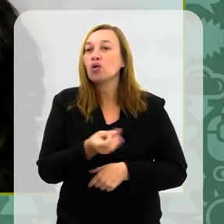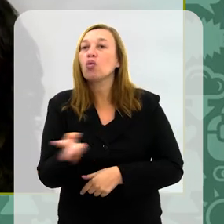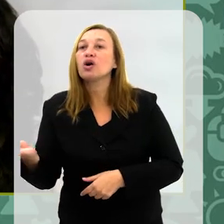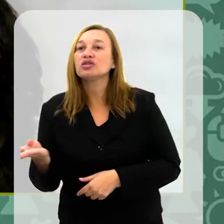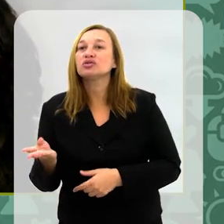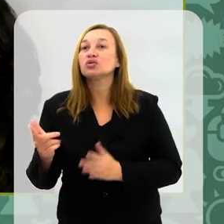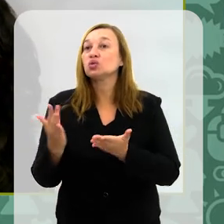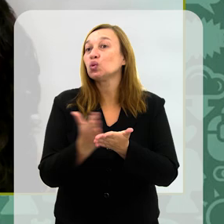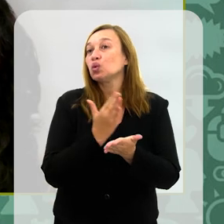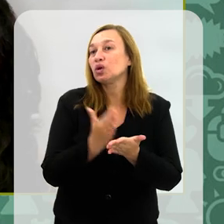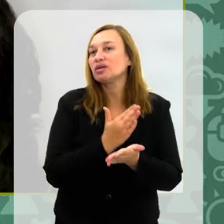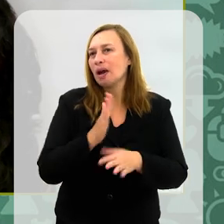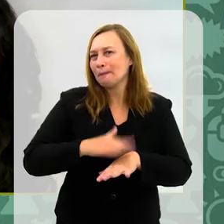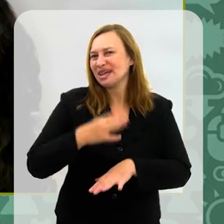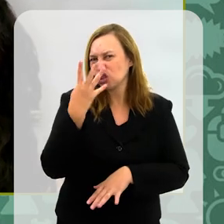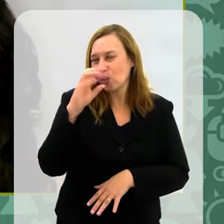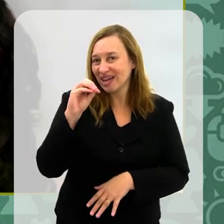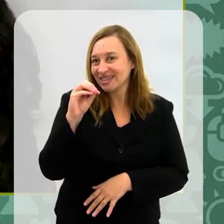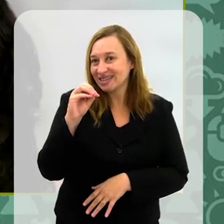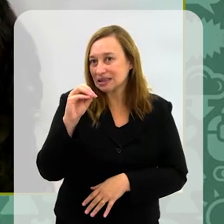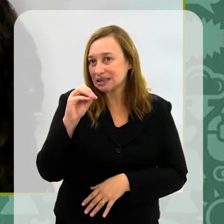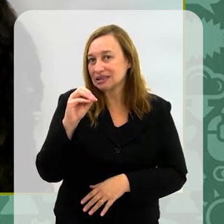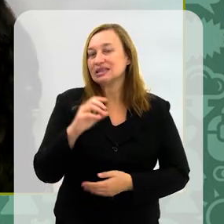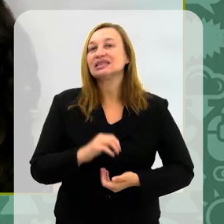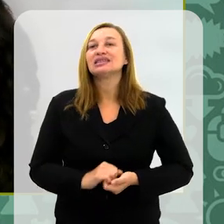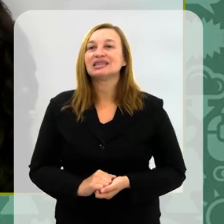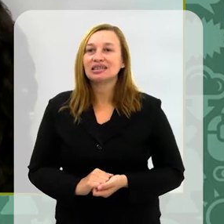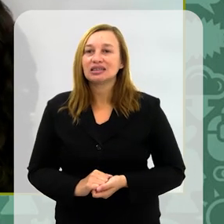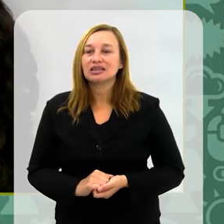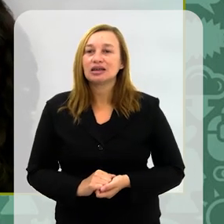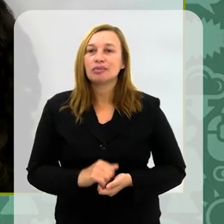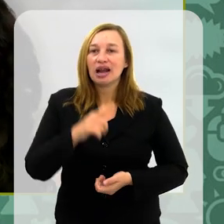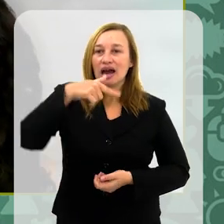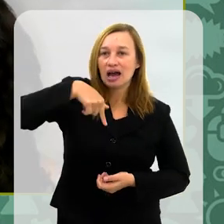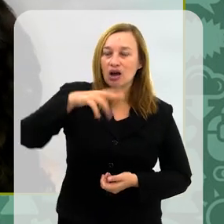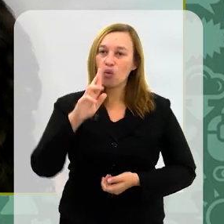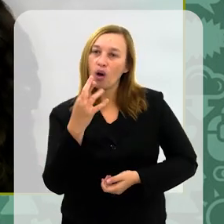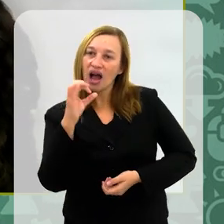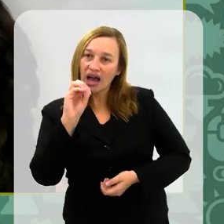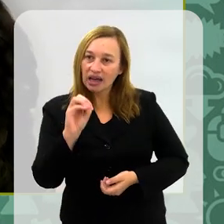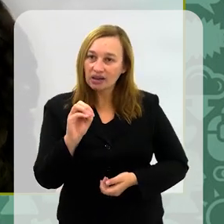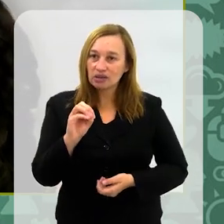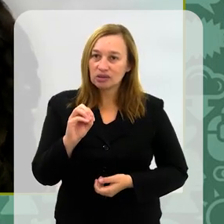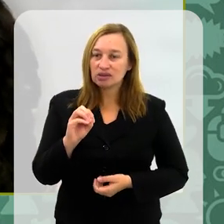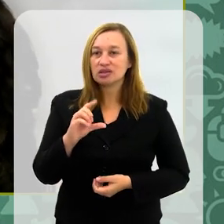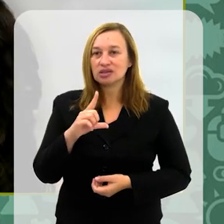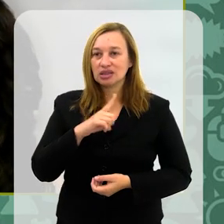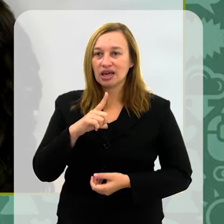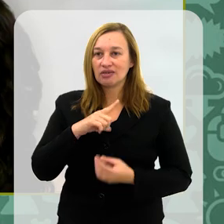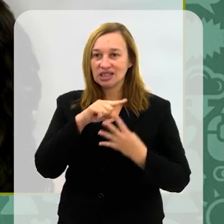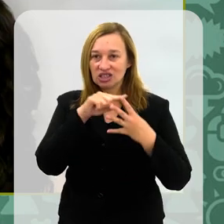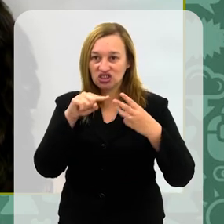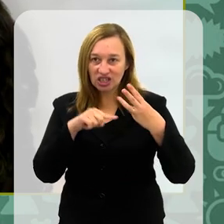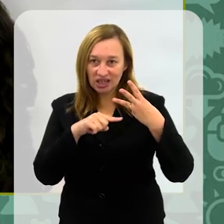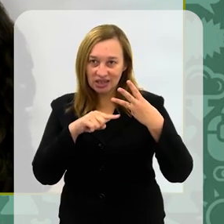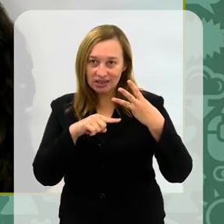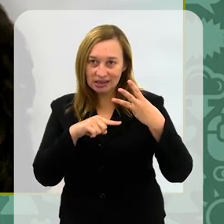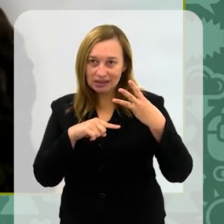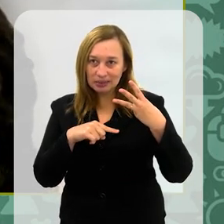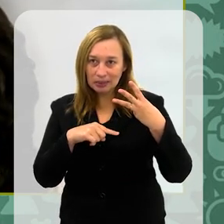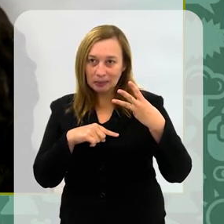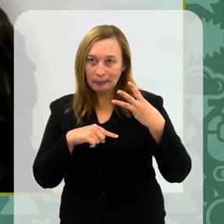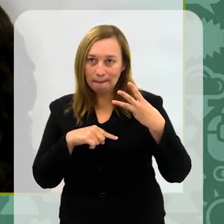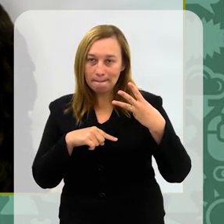já temos aí? Mais 40? 40. Pela qual, eu separei também aqui para mostrar. Eu tenho esses três.